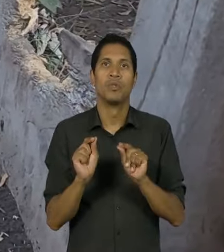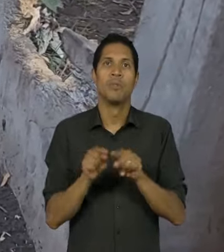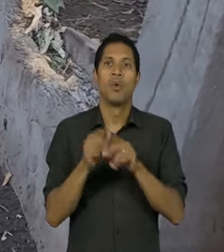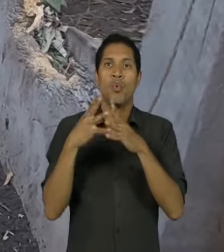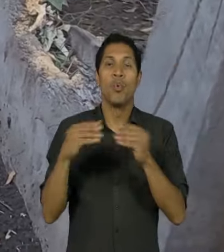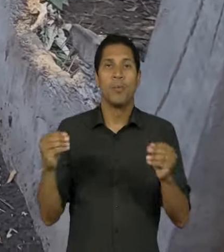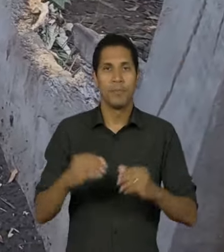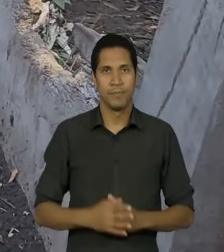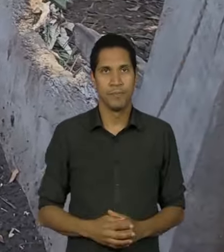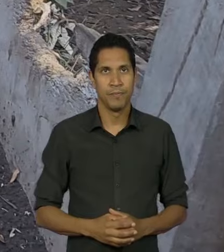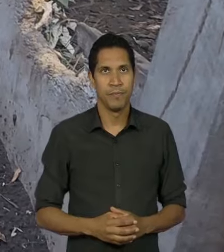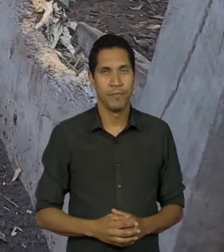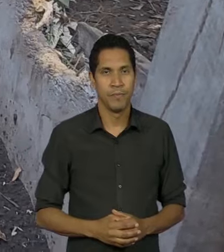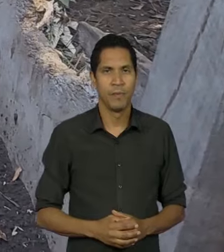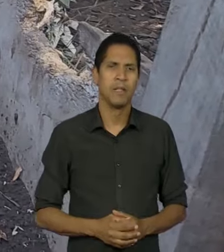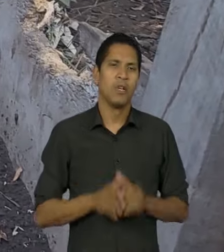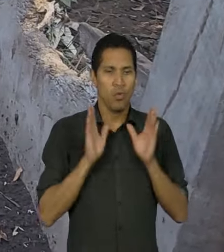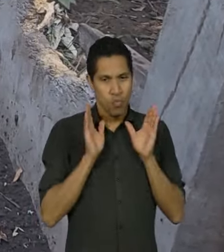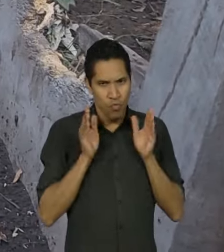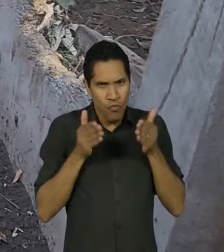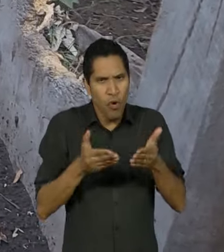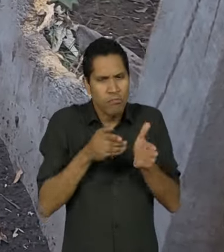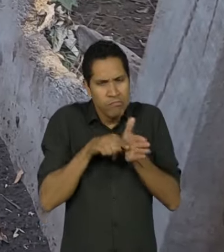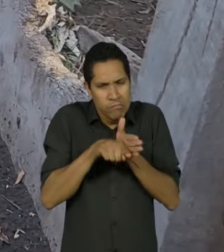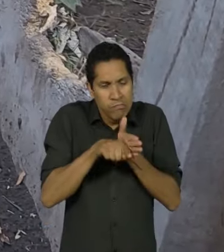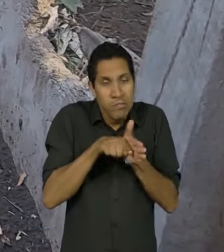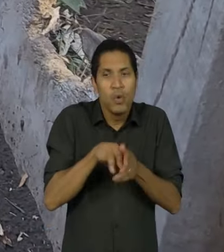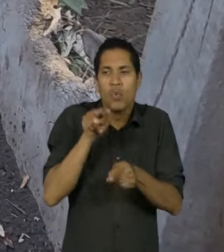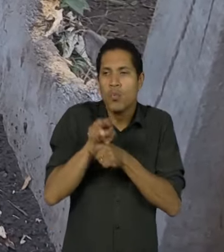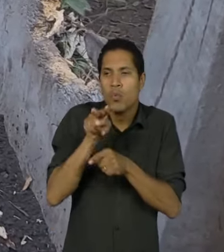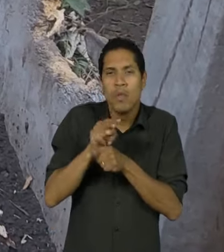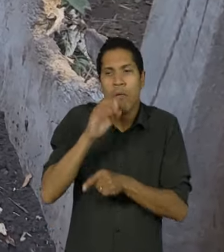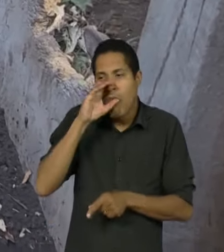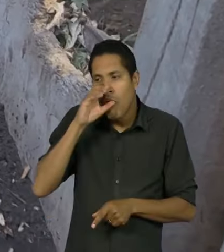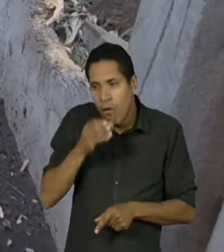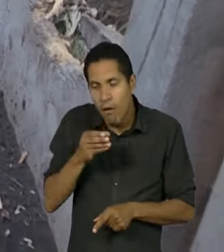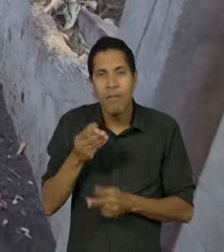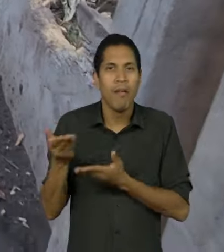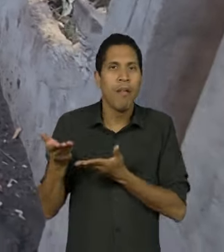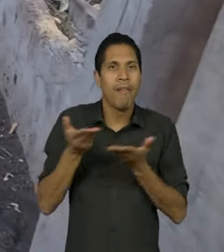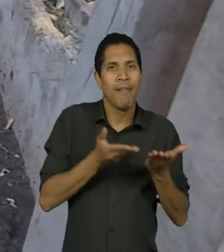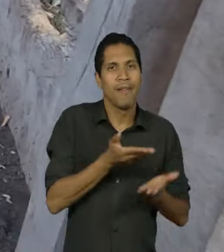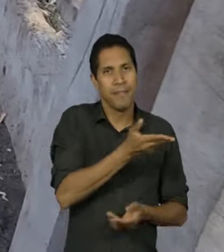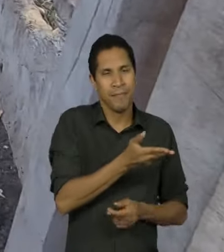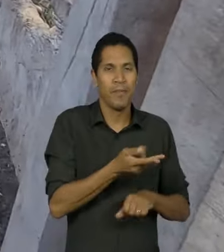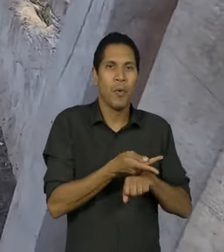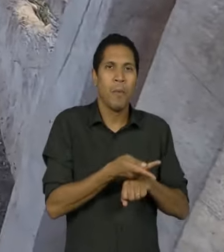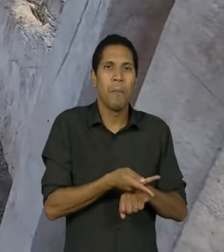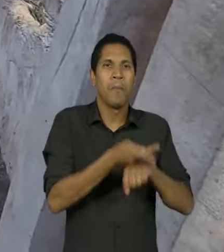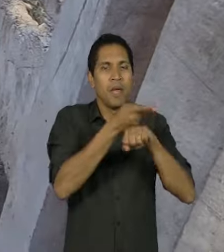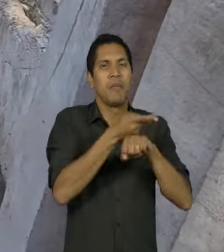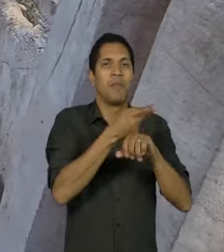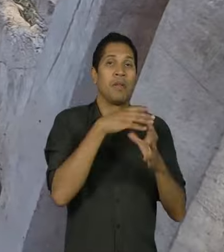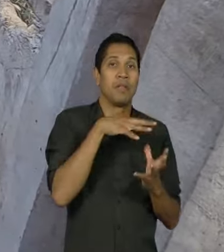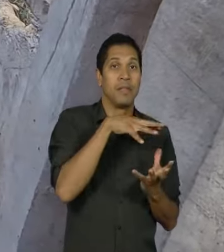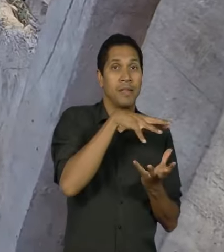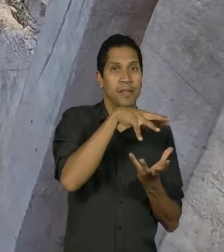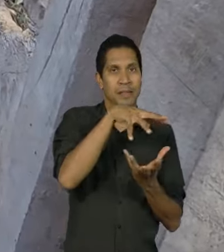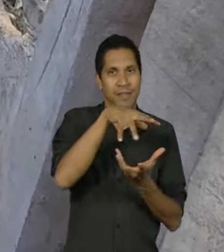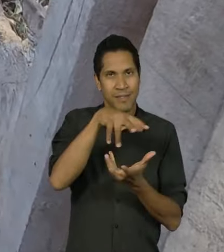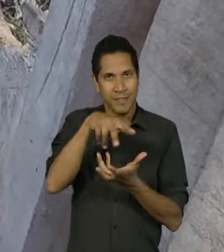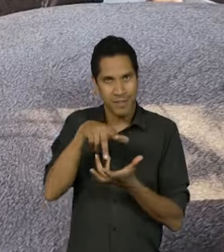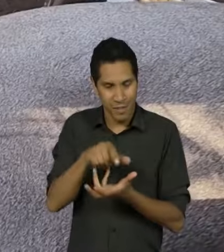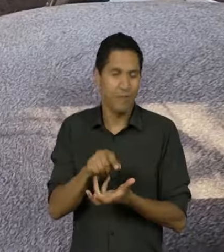A vida dedicada ao estudo e preservação das antas rendeu a Patrícia Médici o Prêmio Internacional Women of